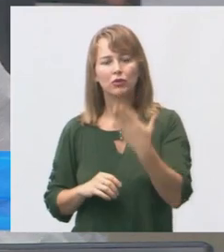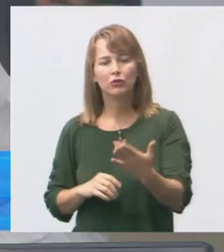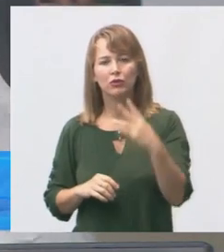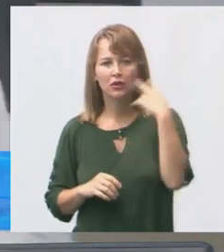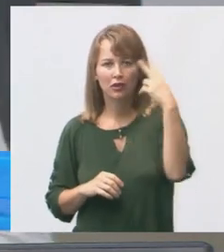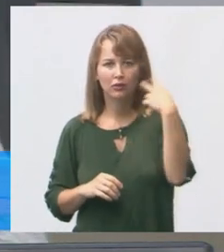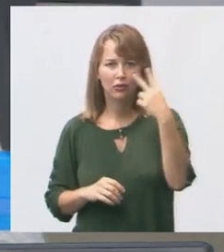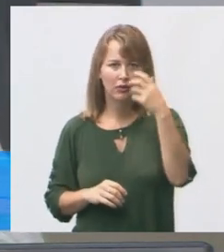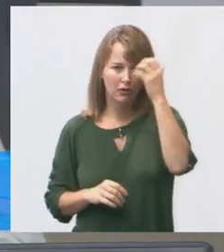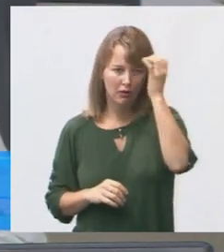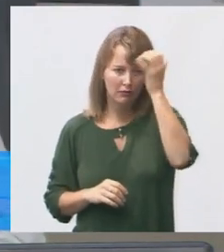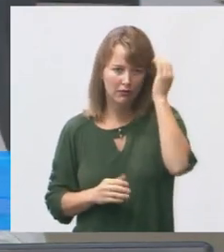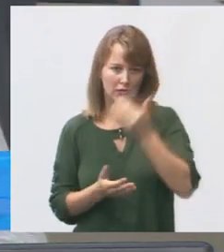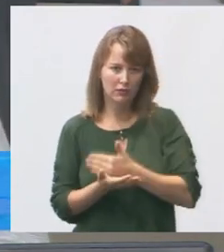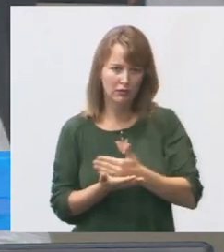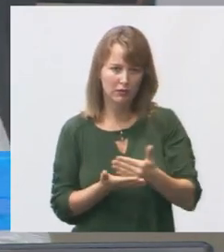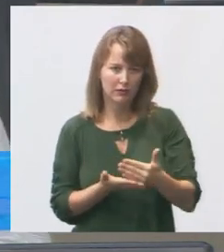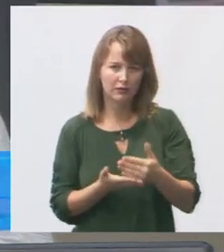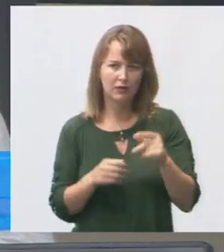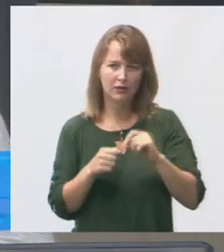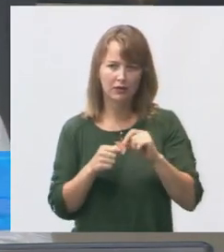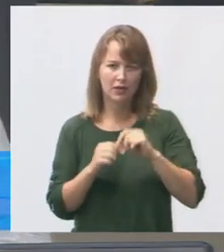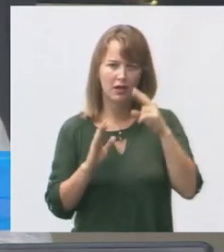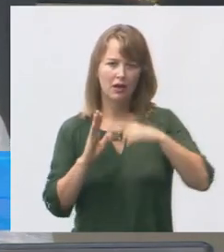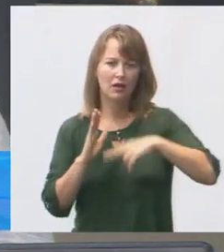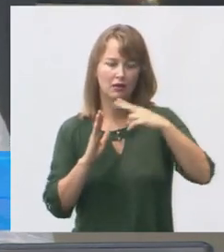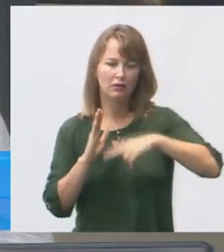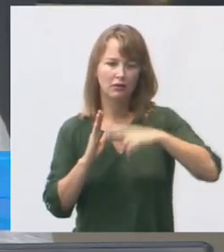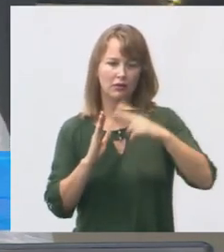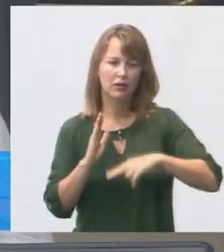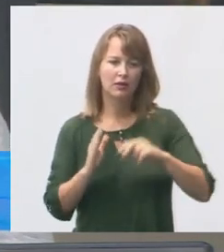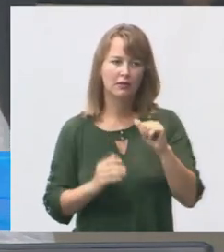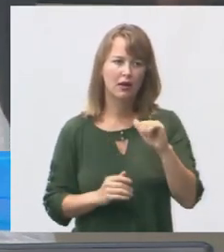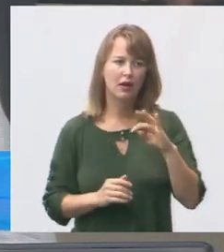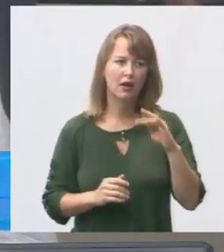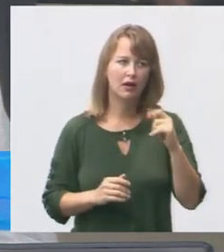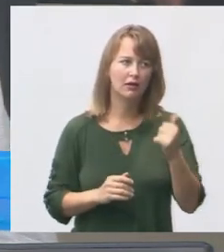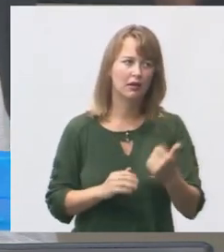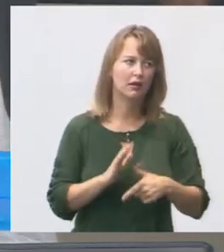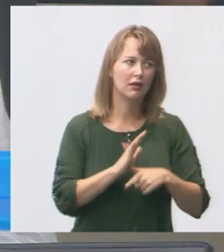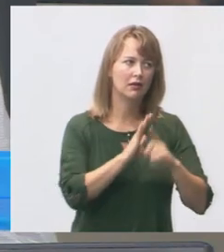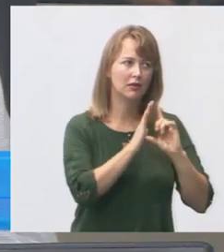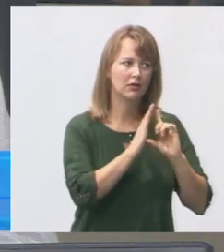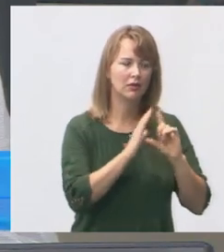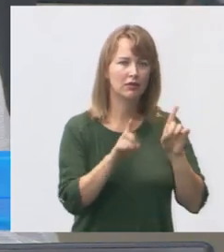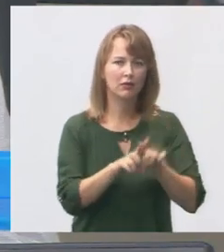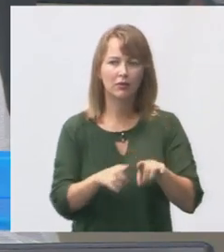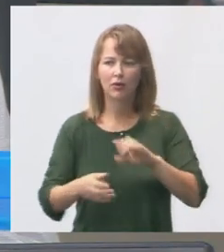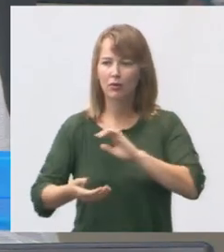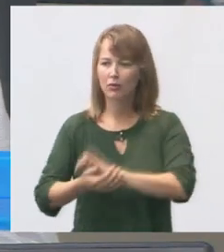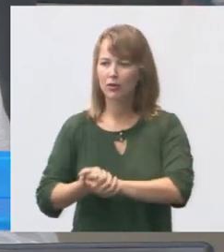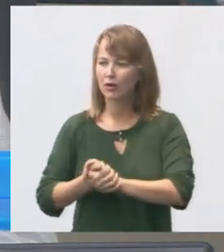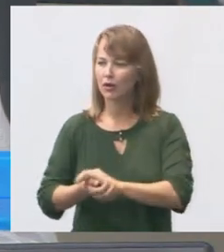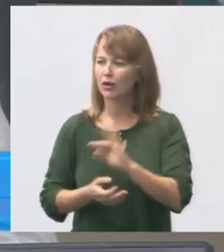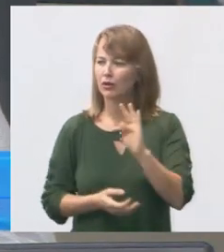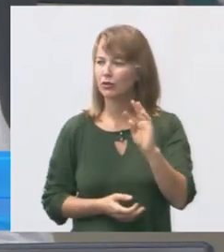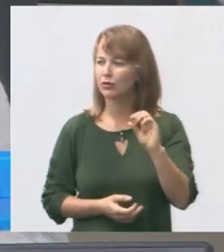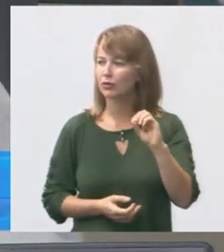inicialmente, para poder fazer a leitura da ata da reunião anterior. Cumprimento também o TOR, TOR está aí ainda?